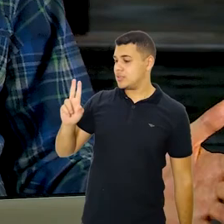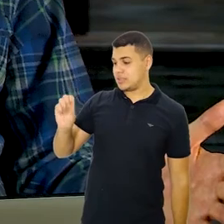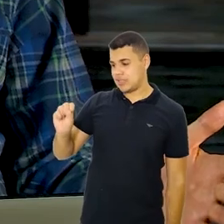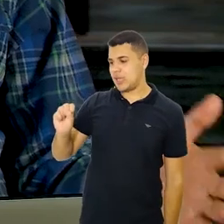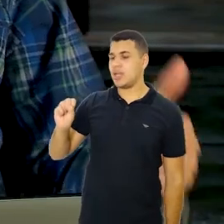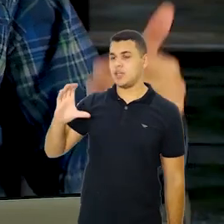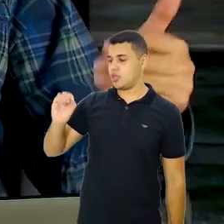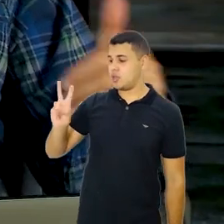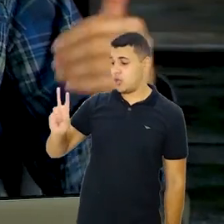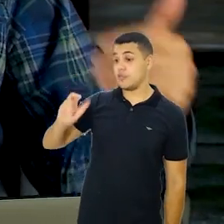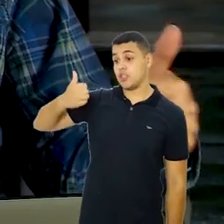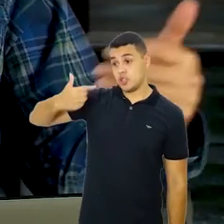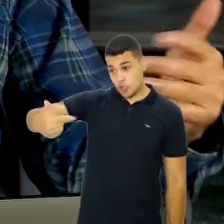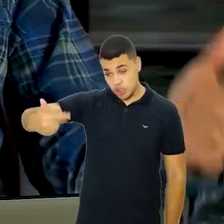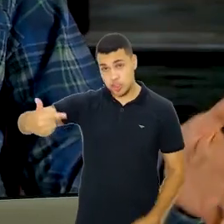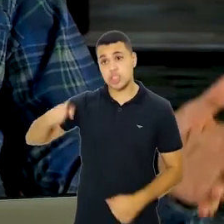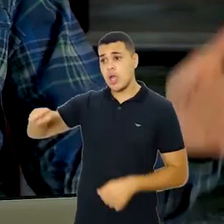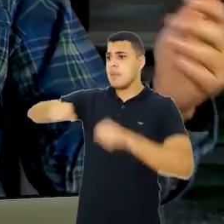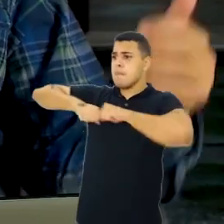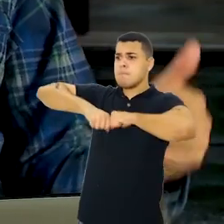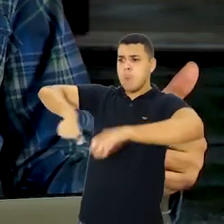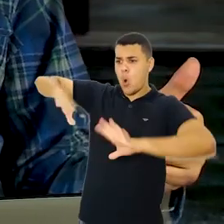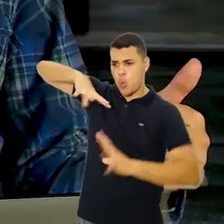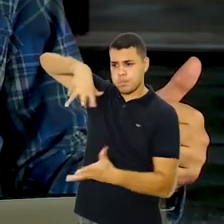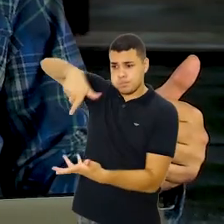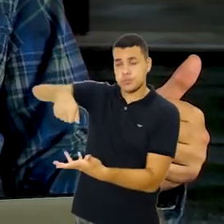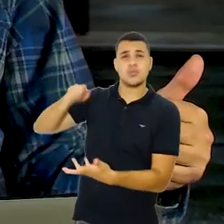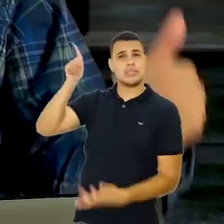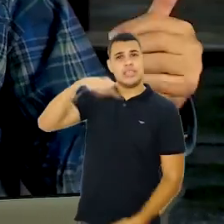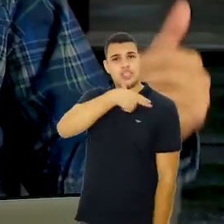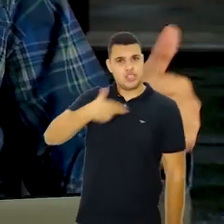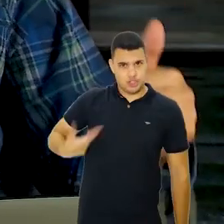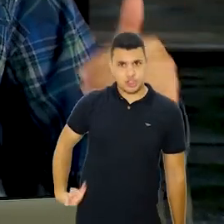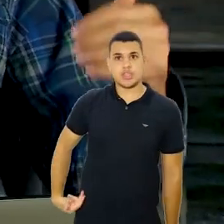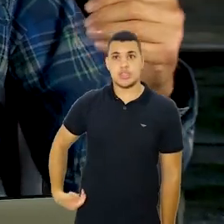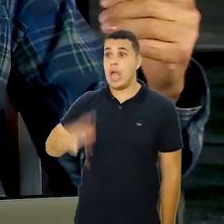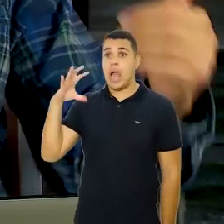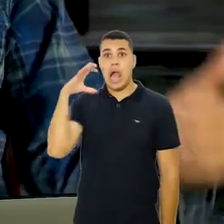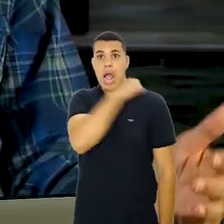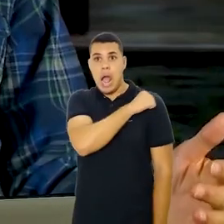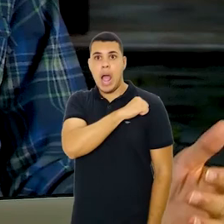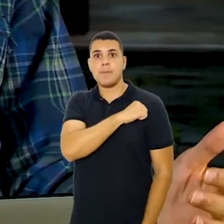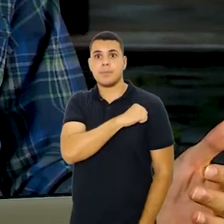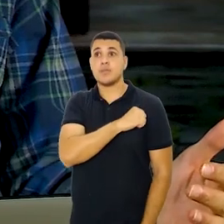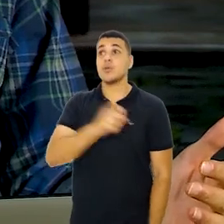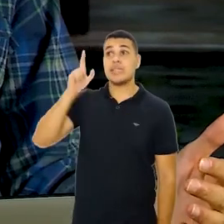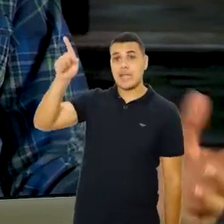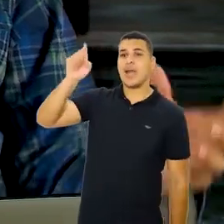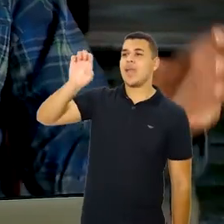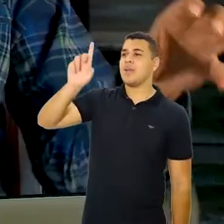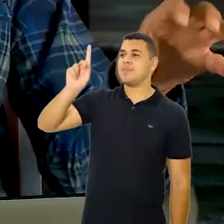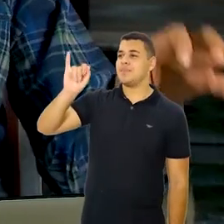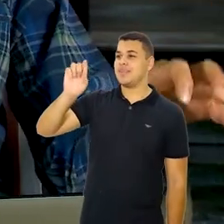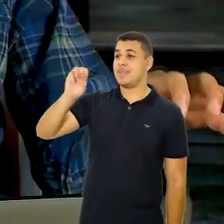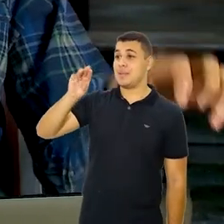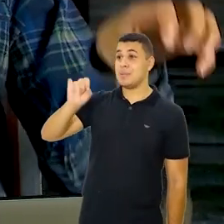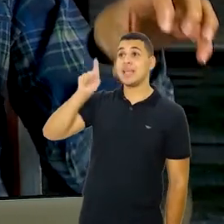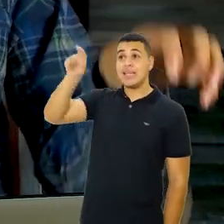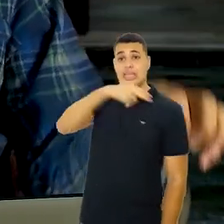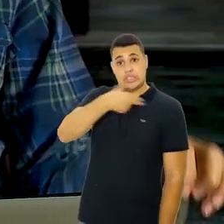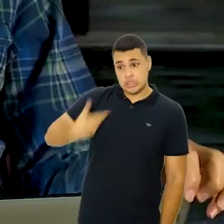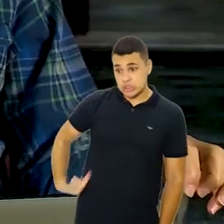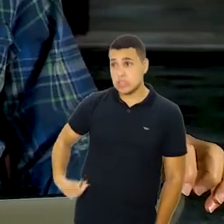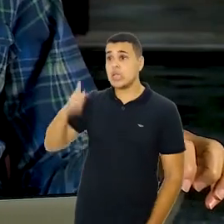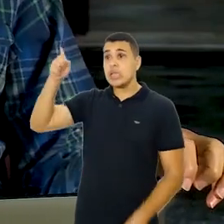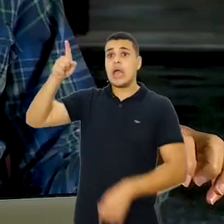-19, ao vírus Sarkov-2, que provoca a doença, e aí ela se propagou rapidamente na China, tornou-se